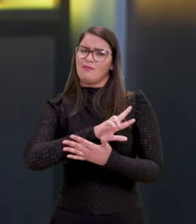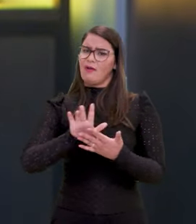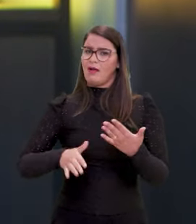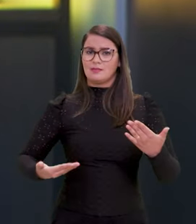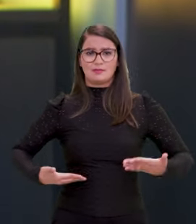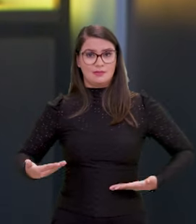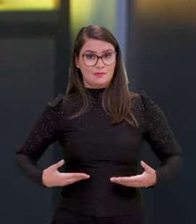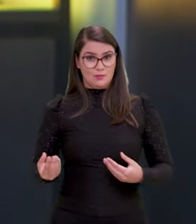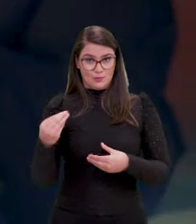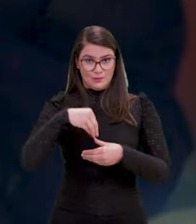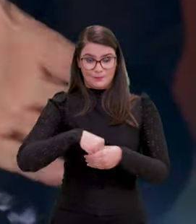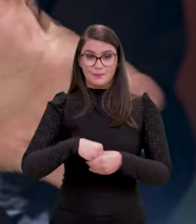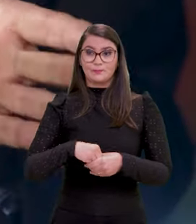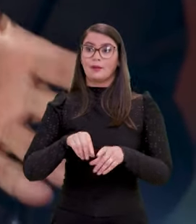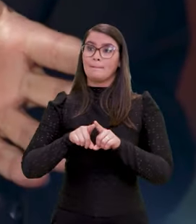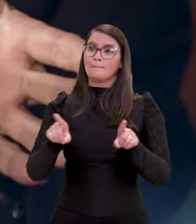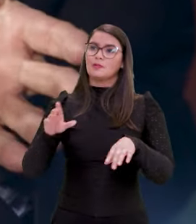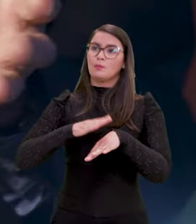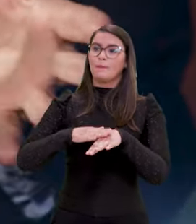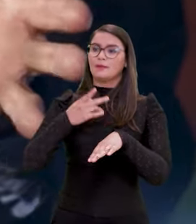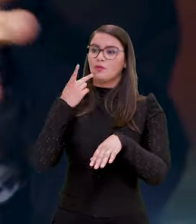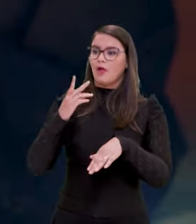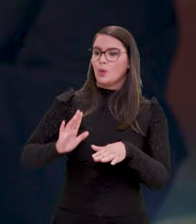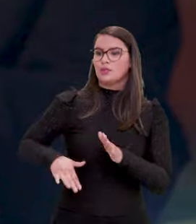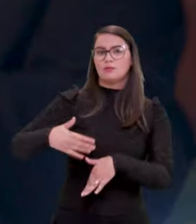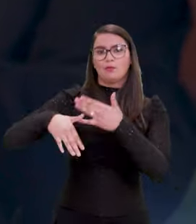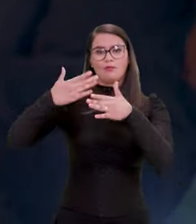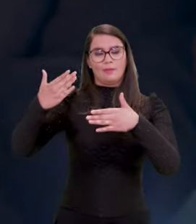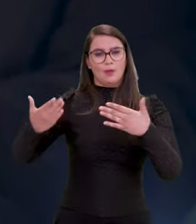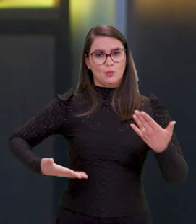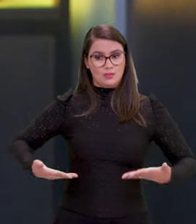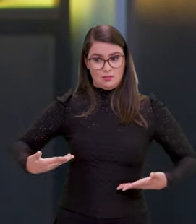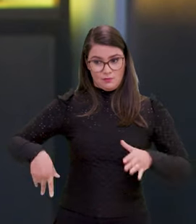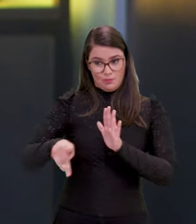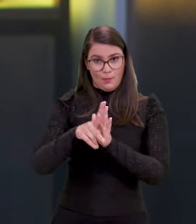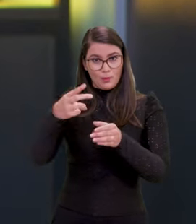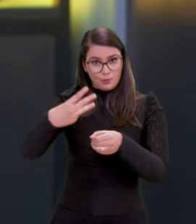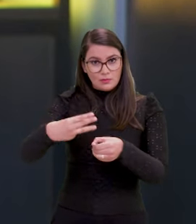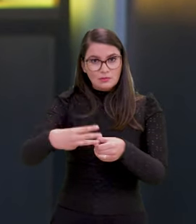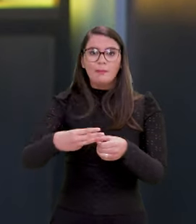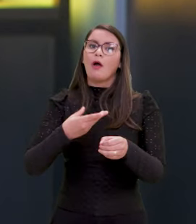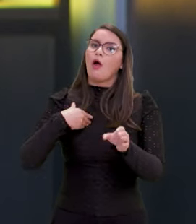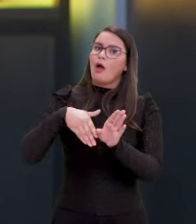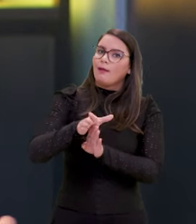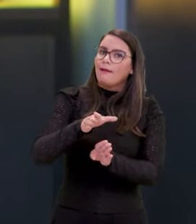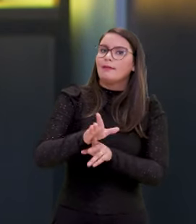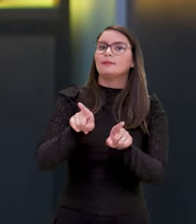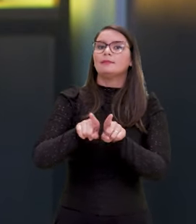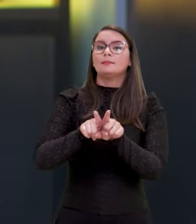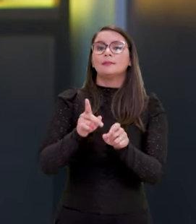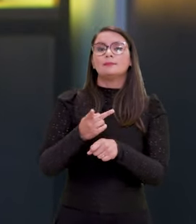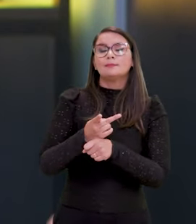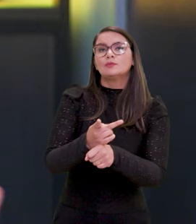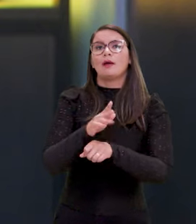série de serviços agregados. Agora, quando a gente está falando do desenvolvimento dos serviços do município, a gente também orienta a